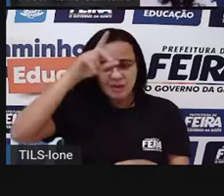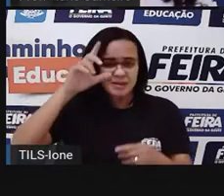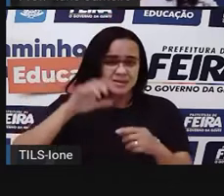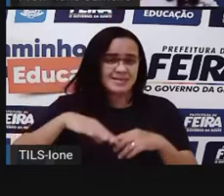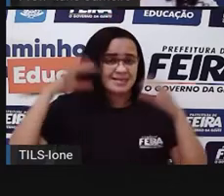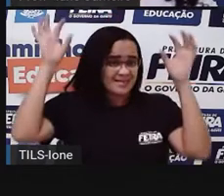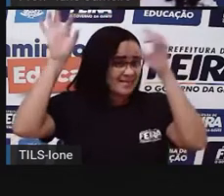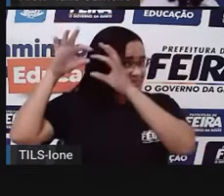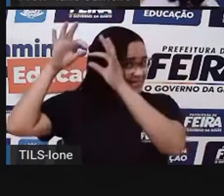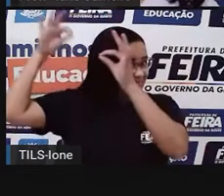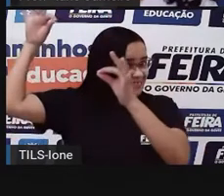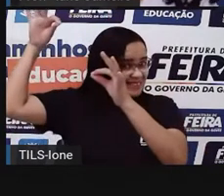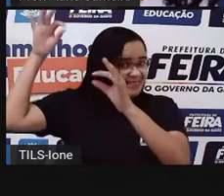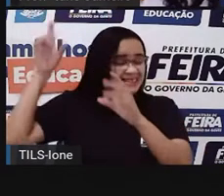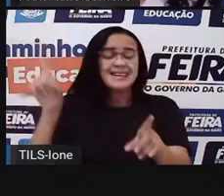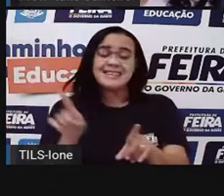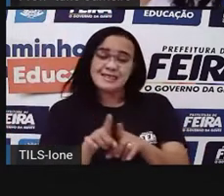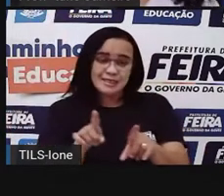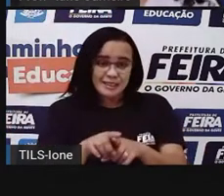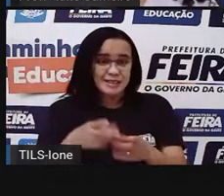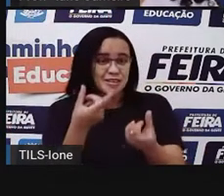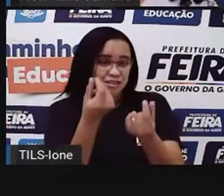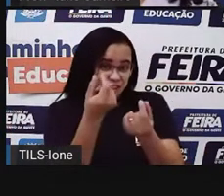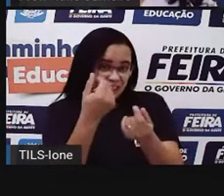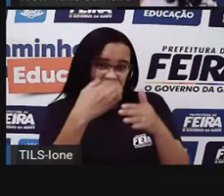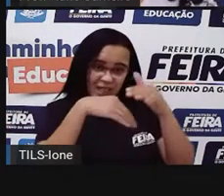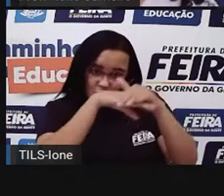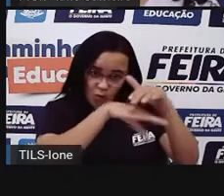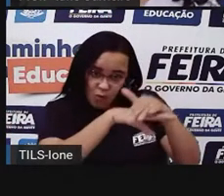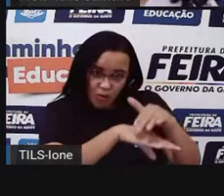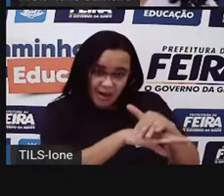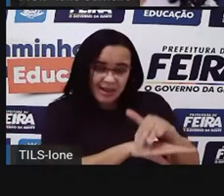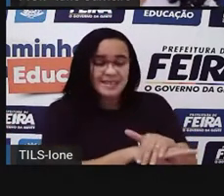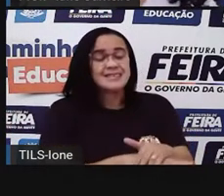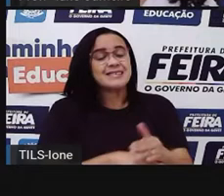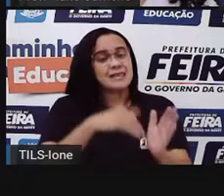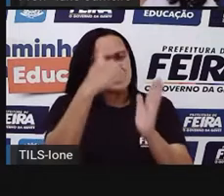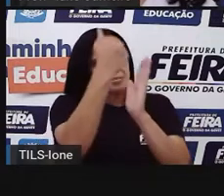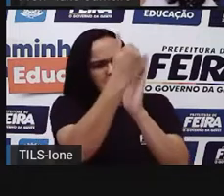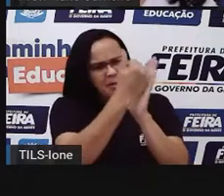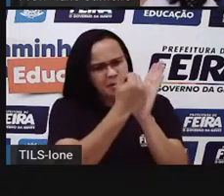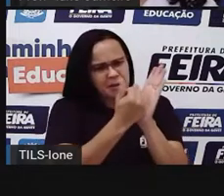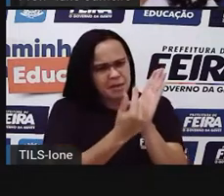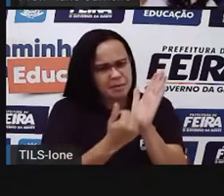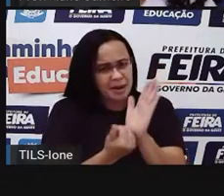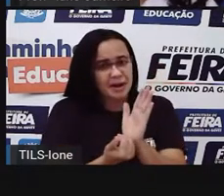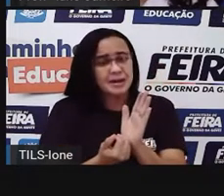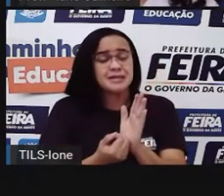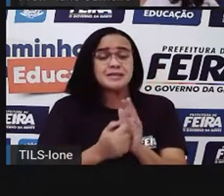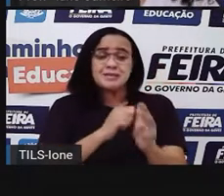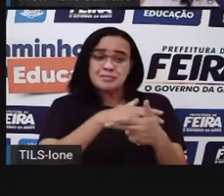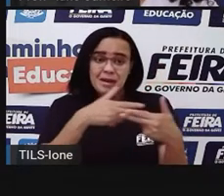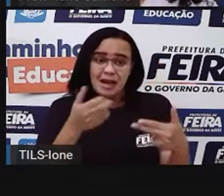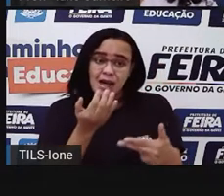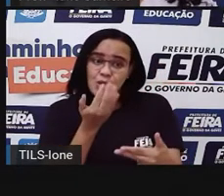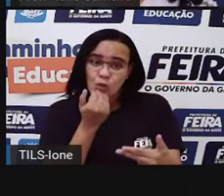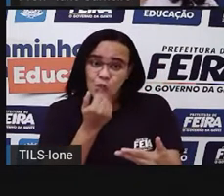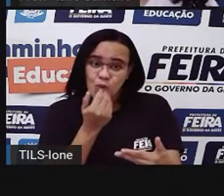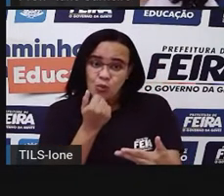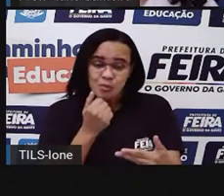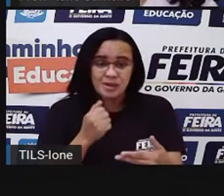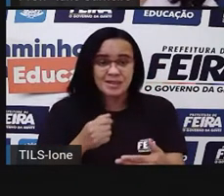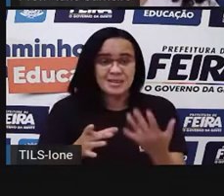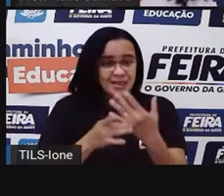caixinha e que nós fizemos uma lista de compras pra ela fazer a feijoada do casamento dela. Então,